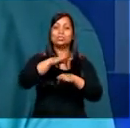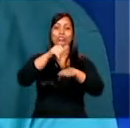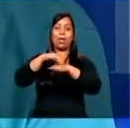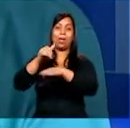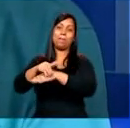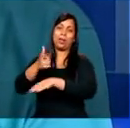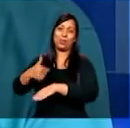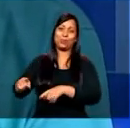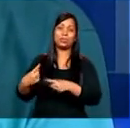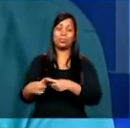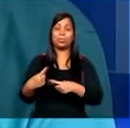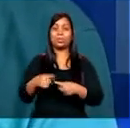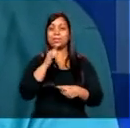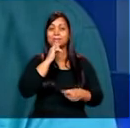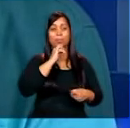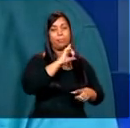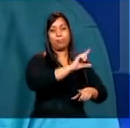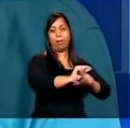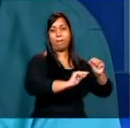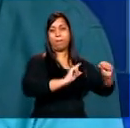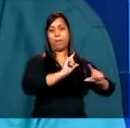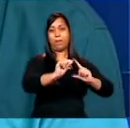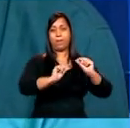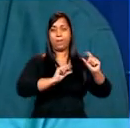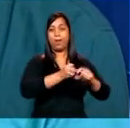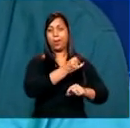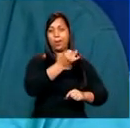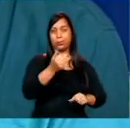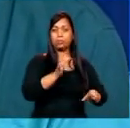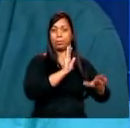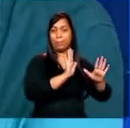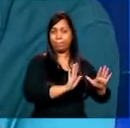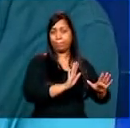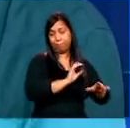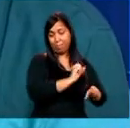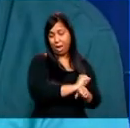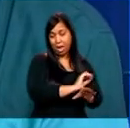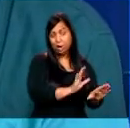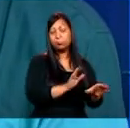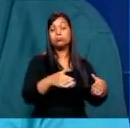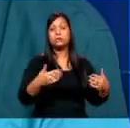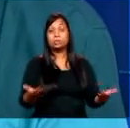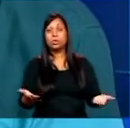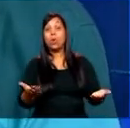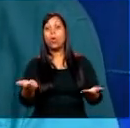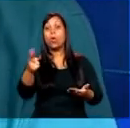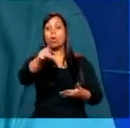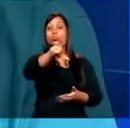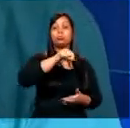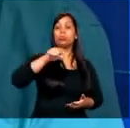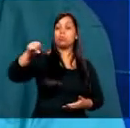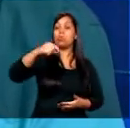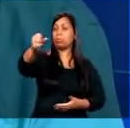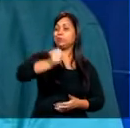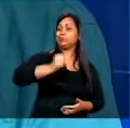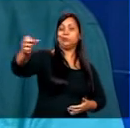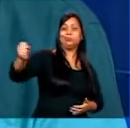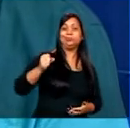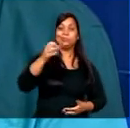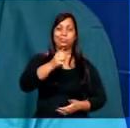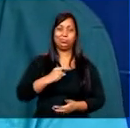às vezes, por causa da evasão, alguns alunos param, abrem vagas, então outros alunos são chamados. Então,